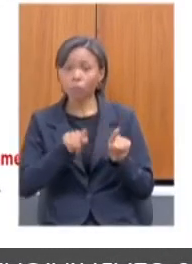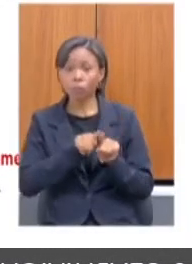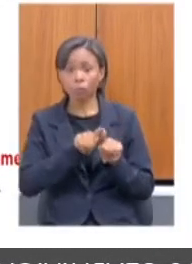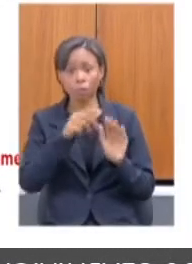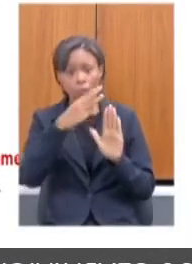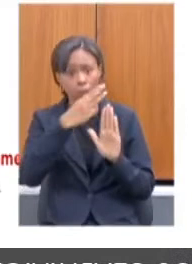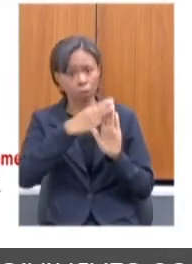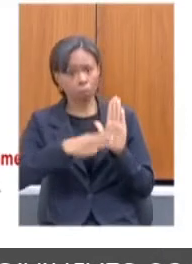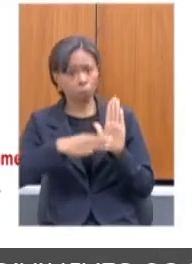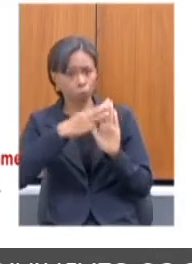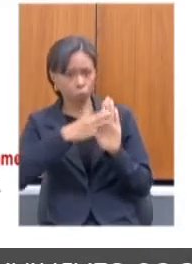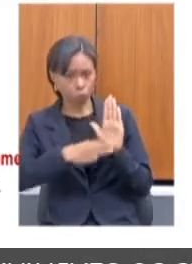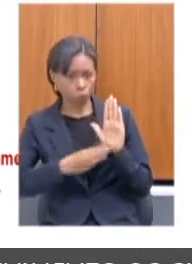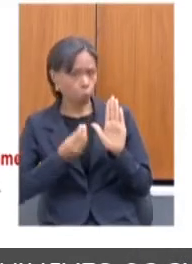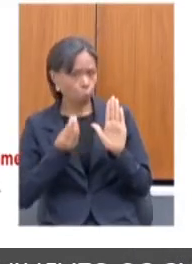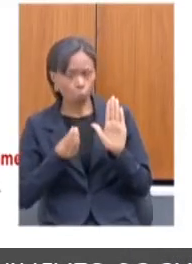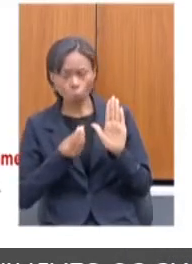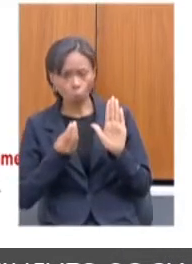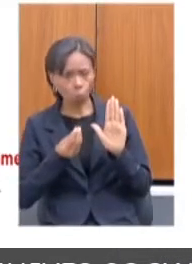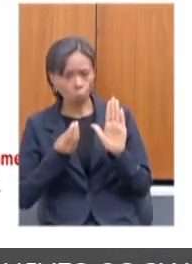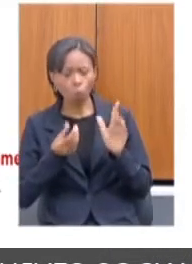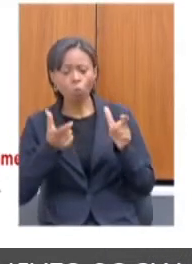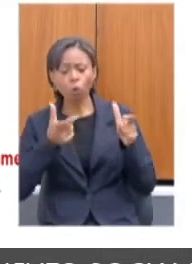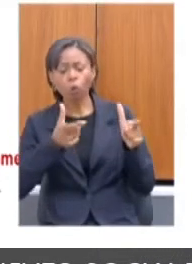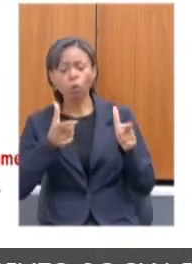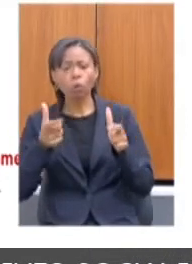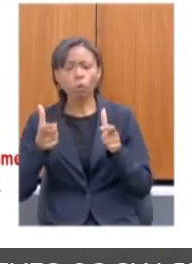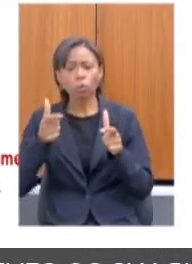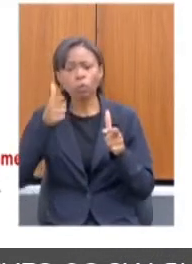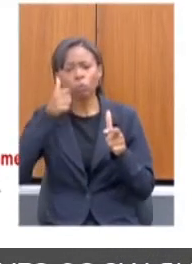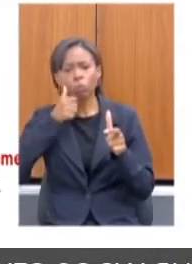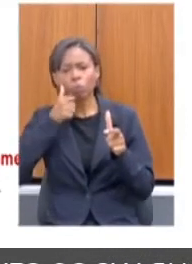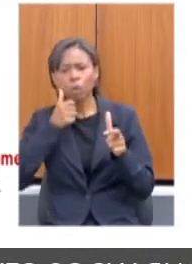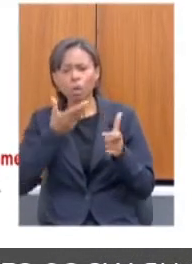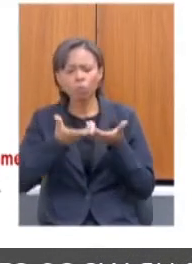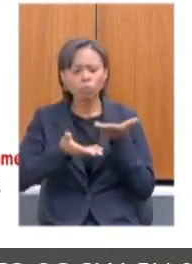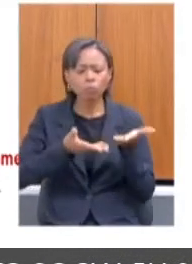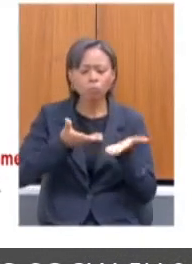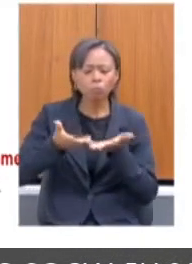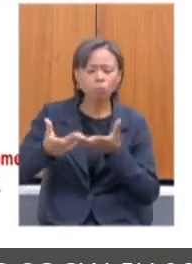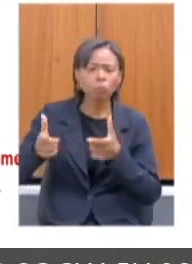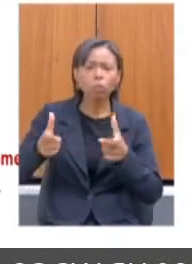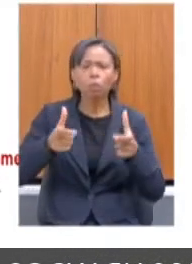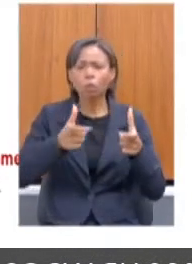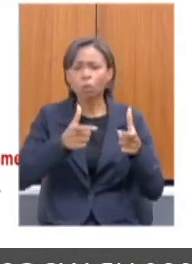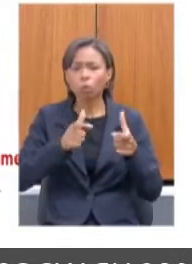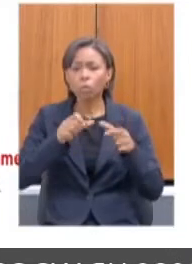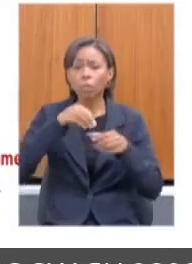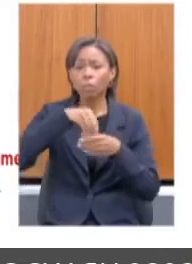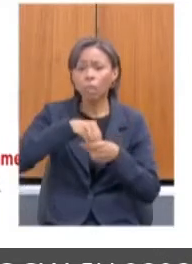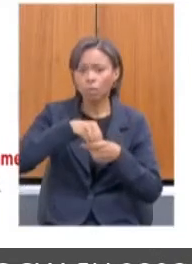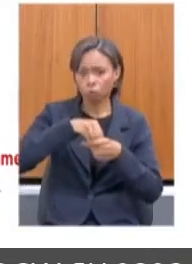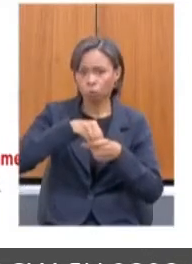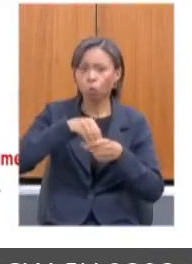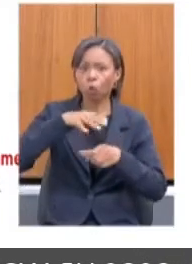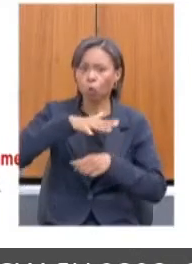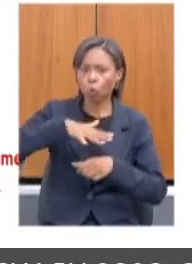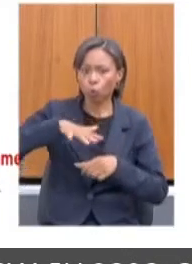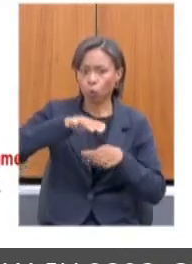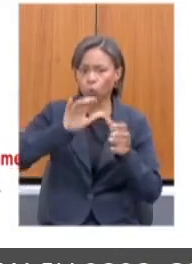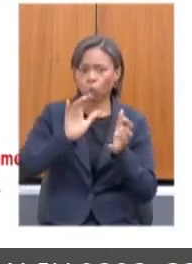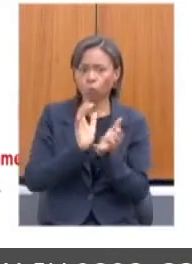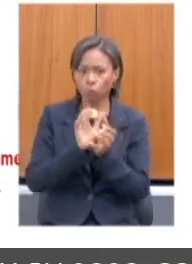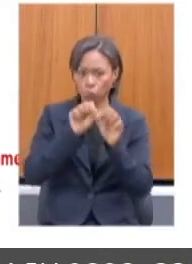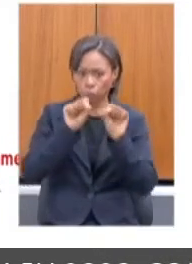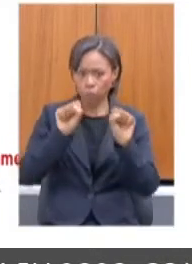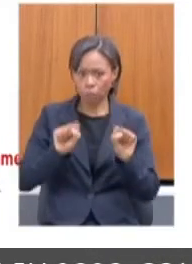que você acompanha onde essa mulher está sendo atendida e se está sendo atendida dentro da rede. Ele ainda, 13 equipamentos